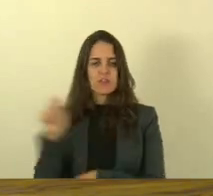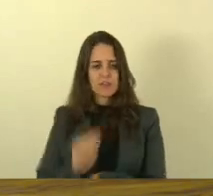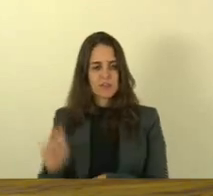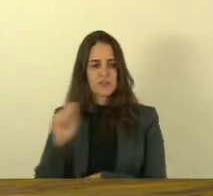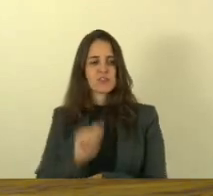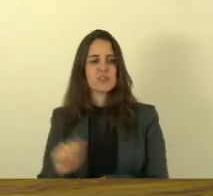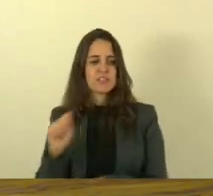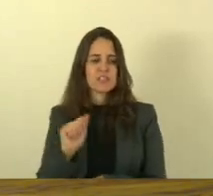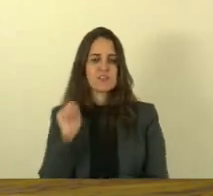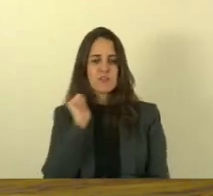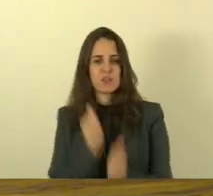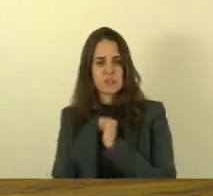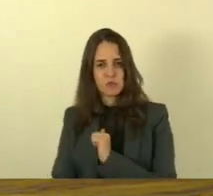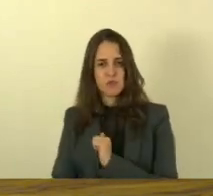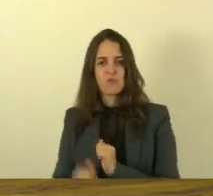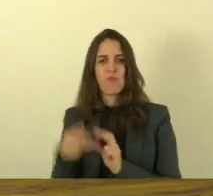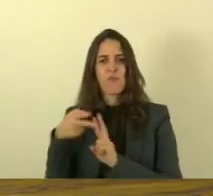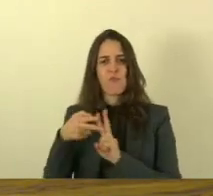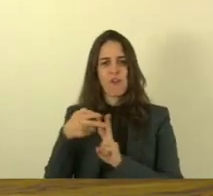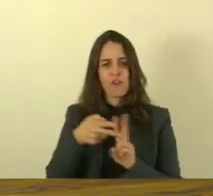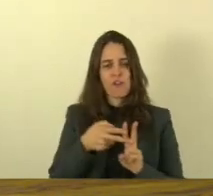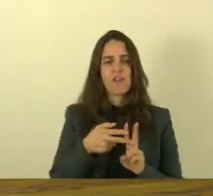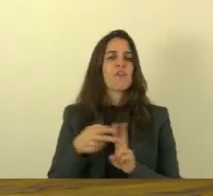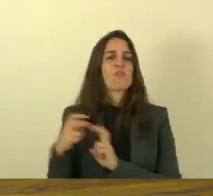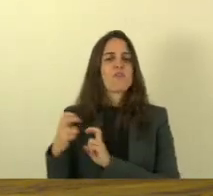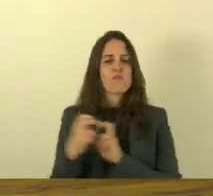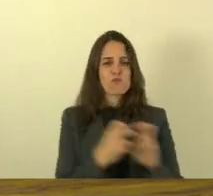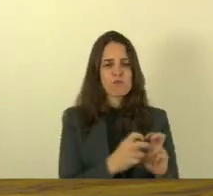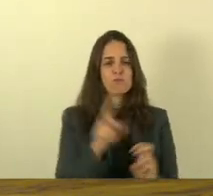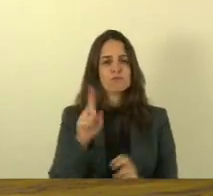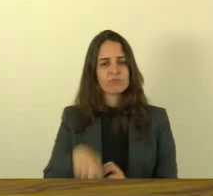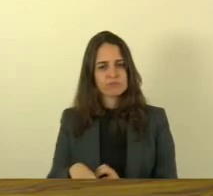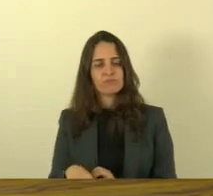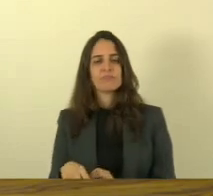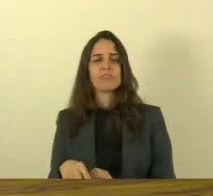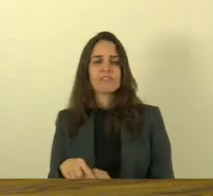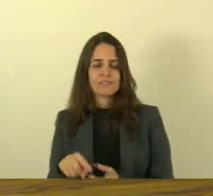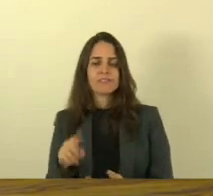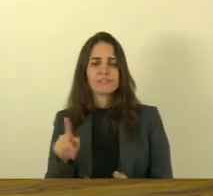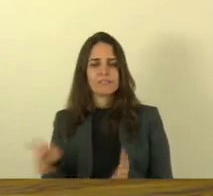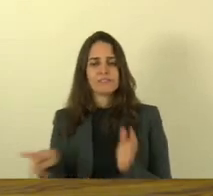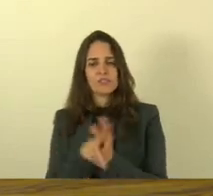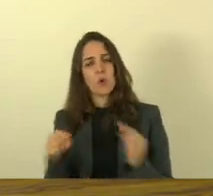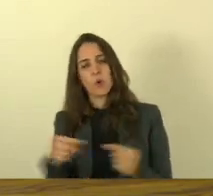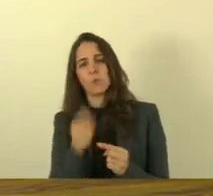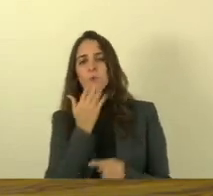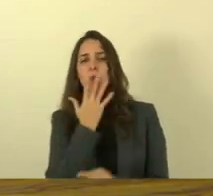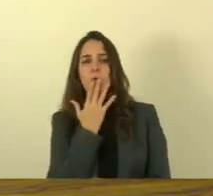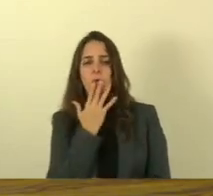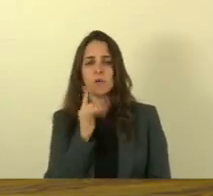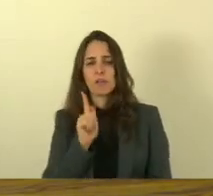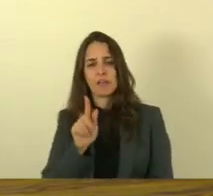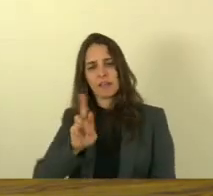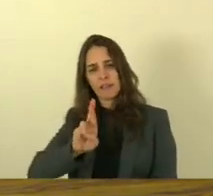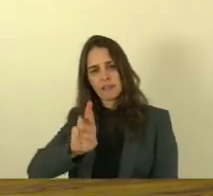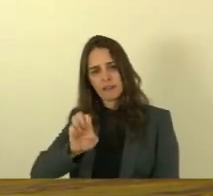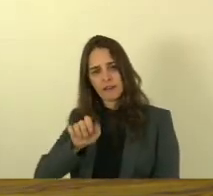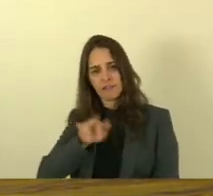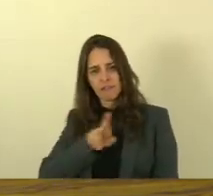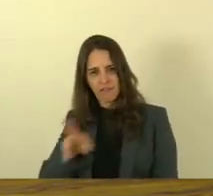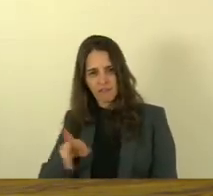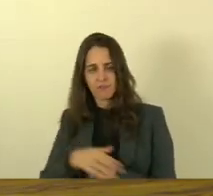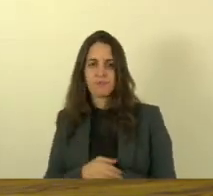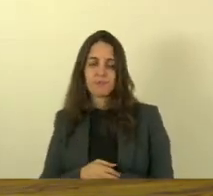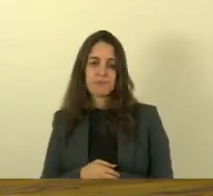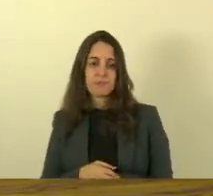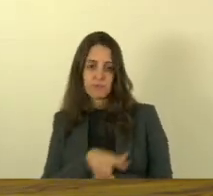desportiva ferroviária é este grenar em alusão à desportiva a desportiva tem muito a ver com a